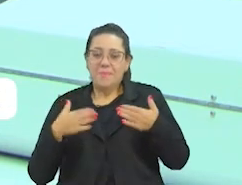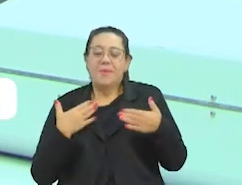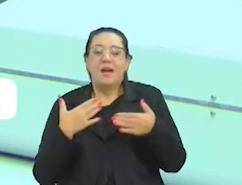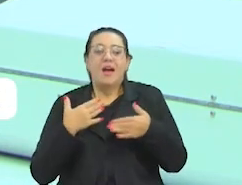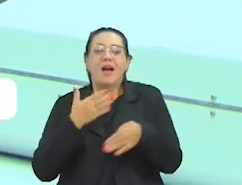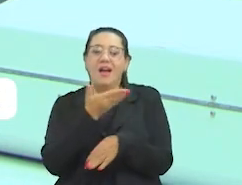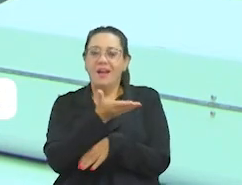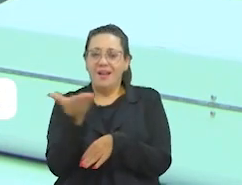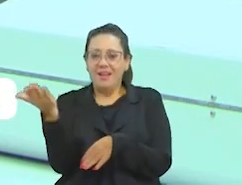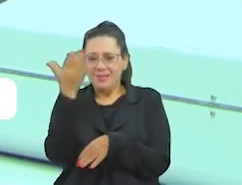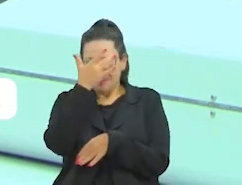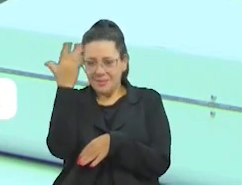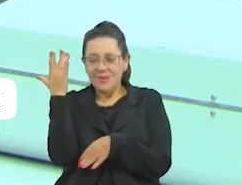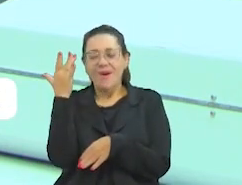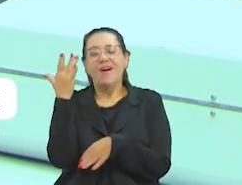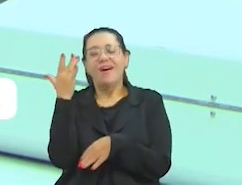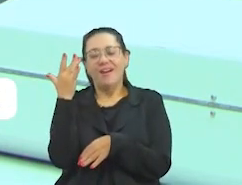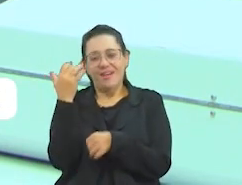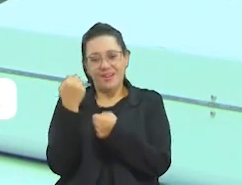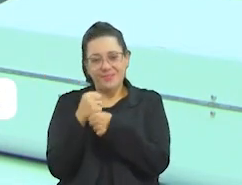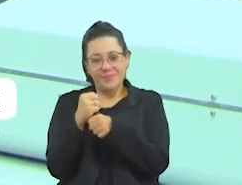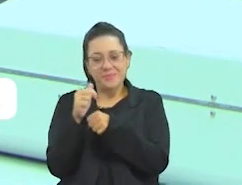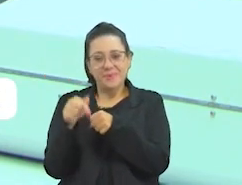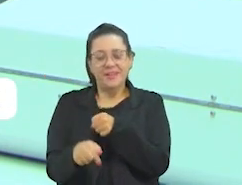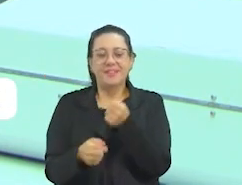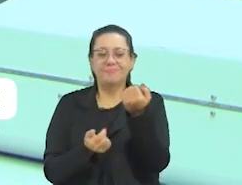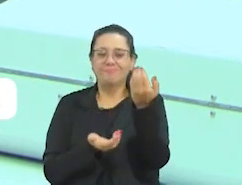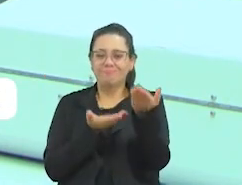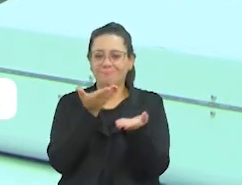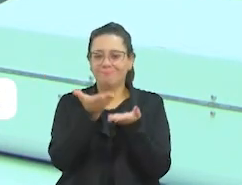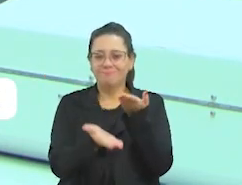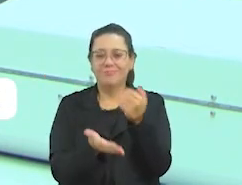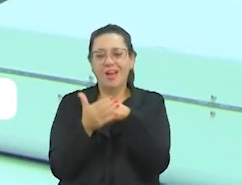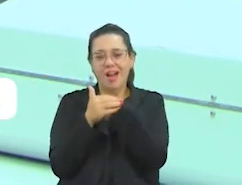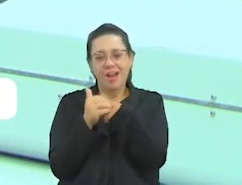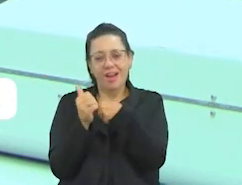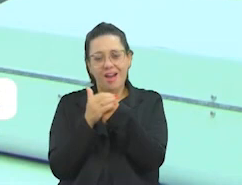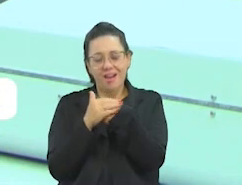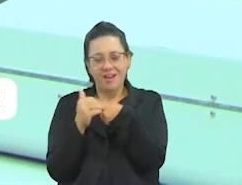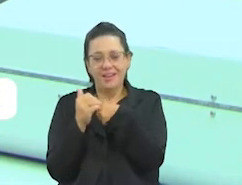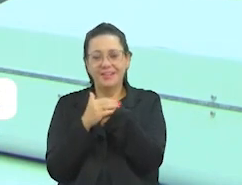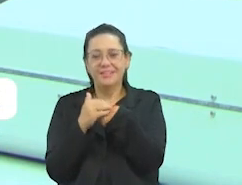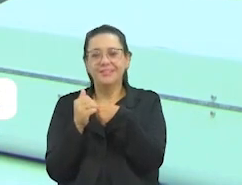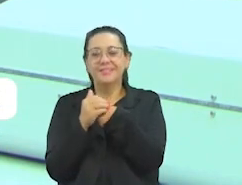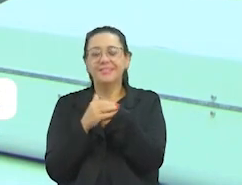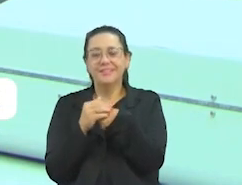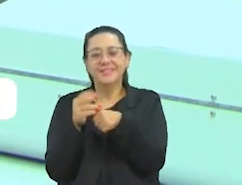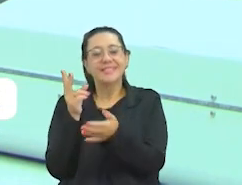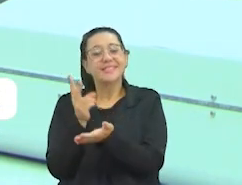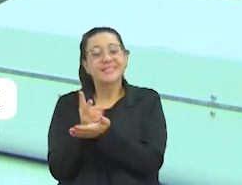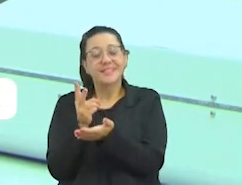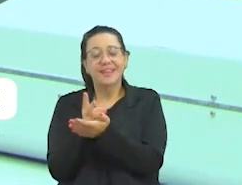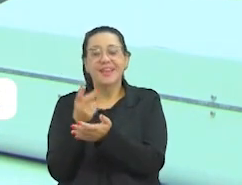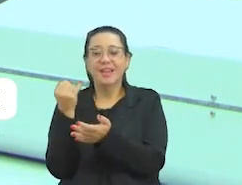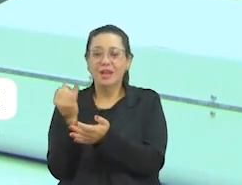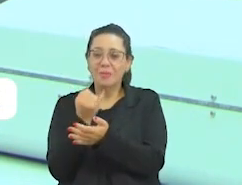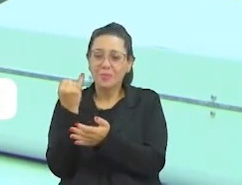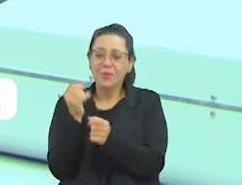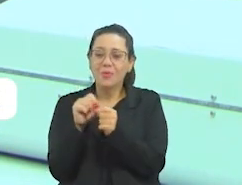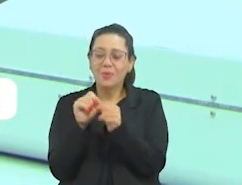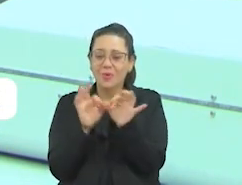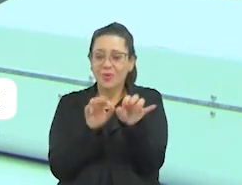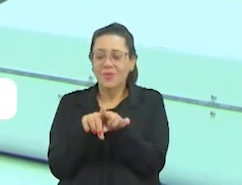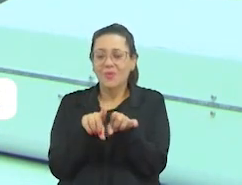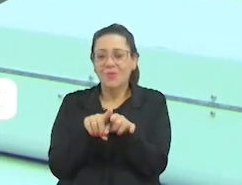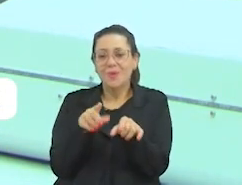votoporanguense, ela é caridosa. As empresas, quando você busca essa parceria, realmente as portas são abertas para poder